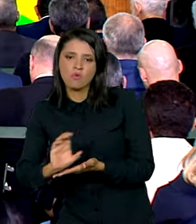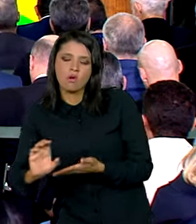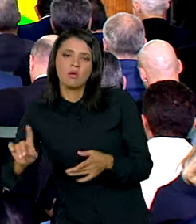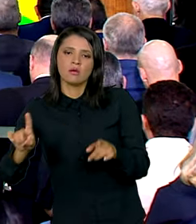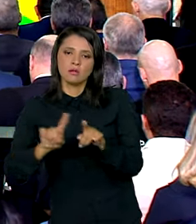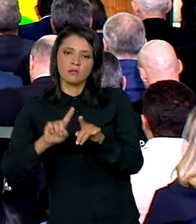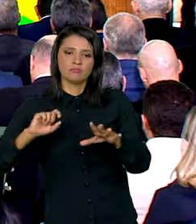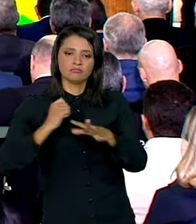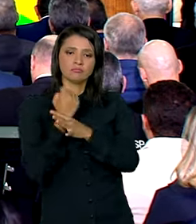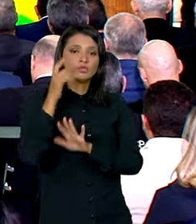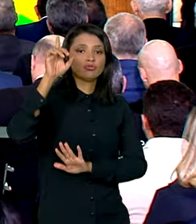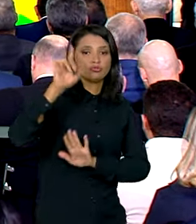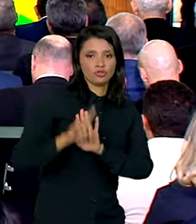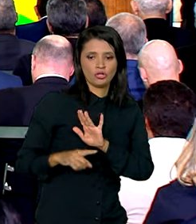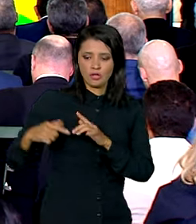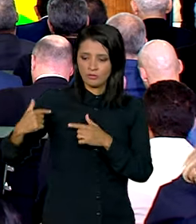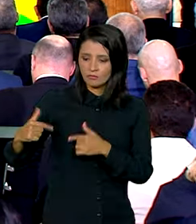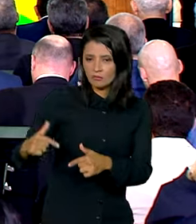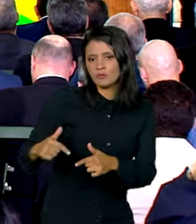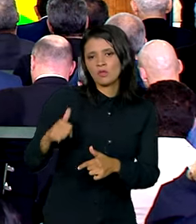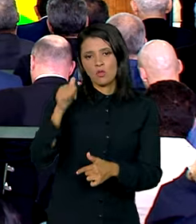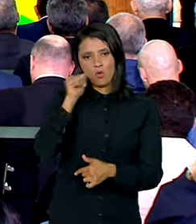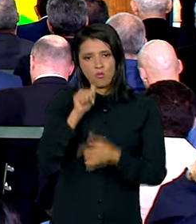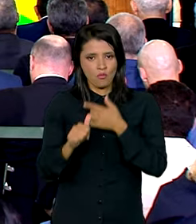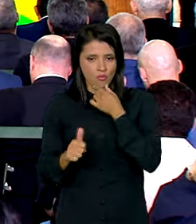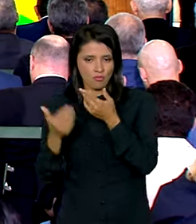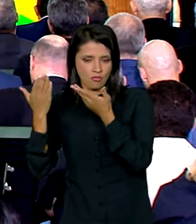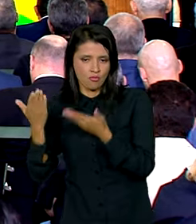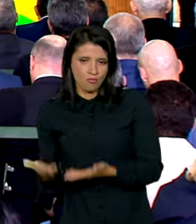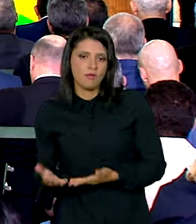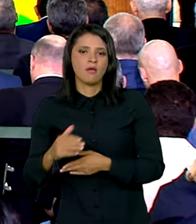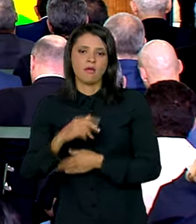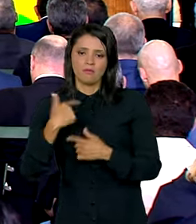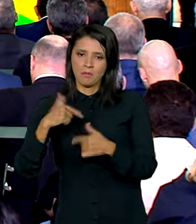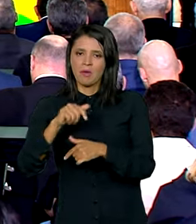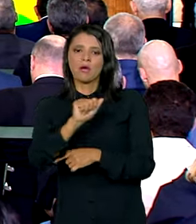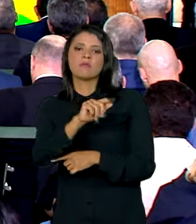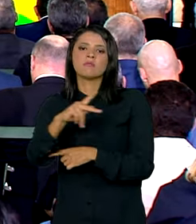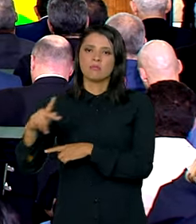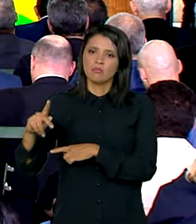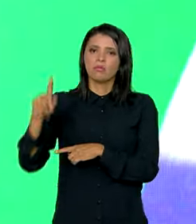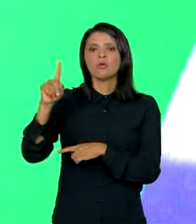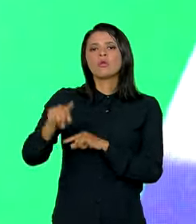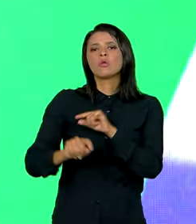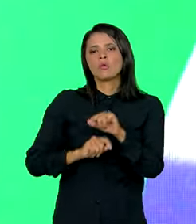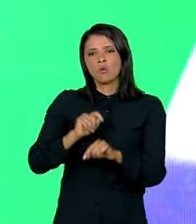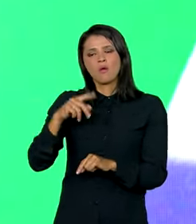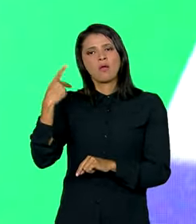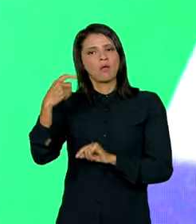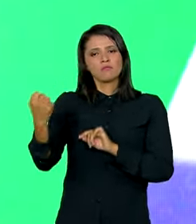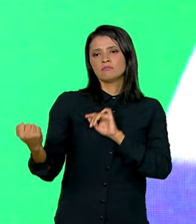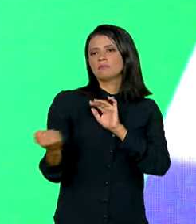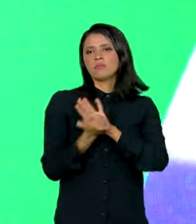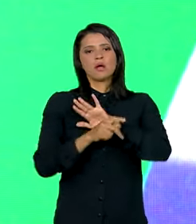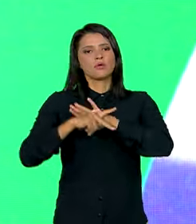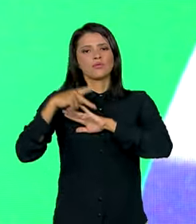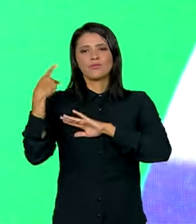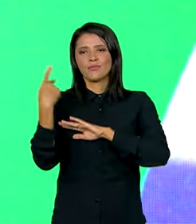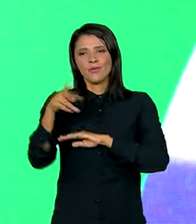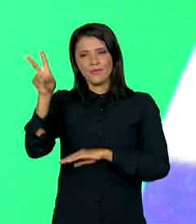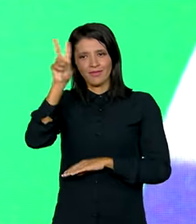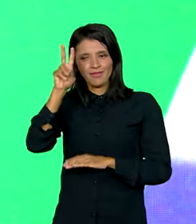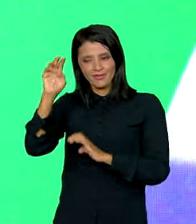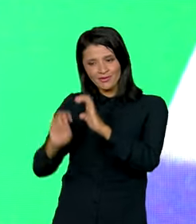tempo, assegure direitos às trabalhadoras e trabalhadores de aplicativos, seguramente será um marco histórico nesta